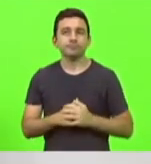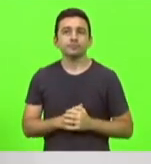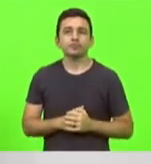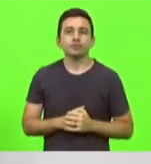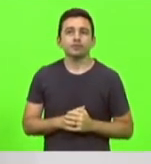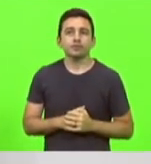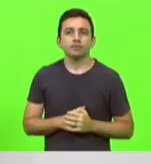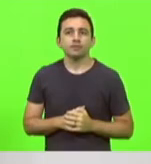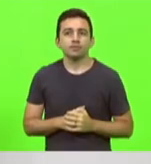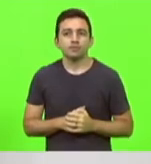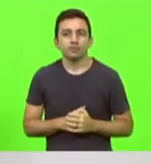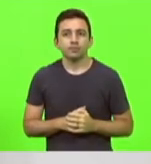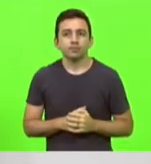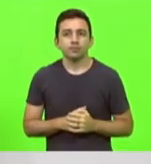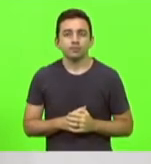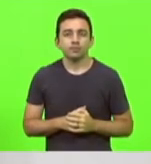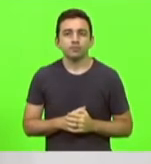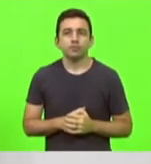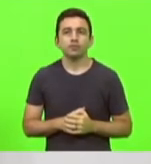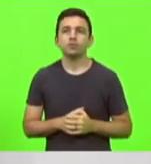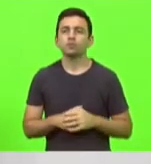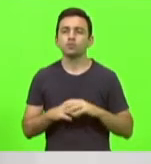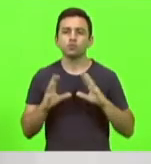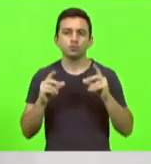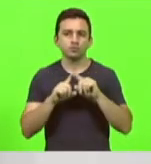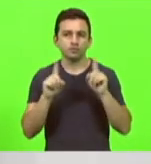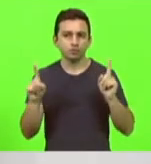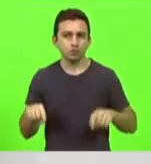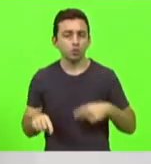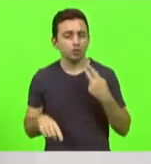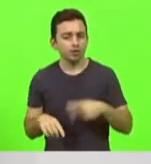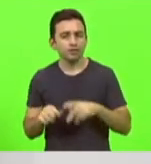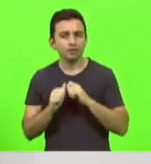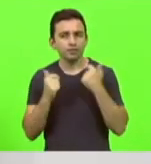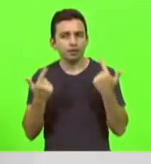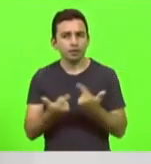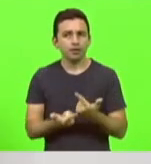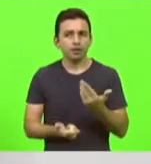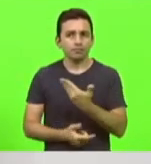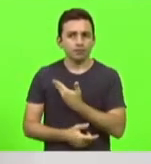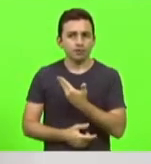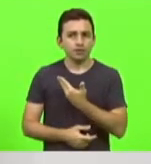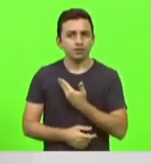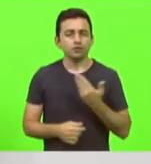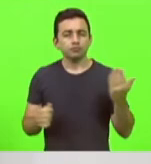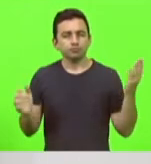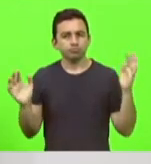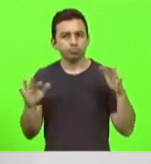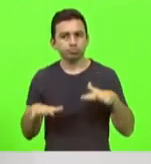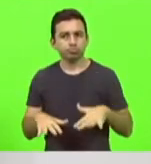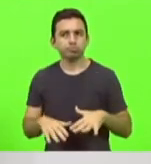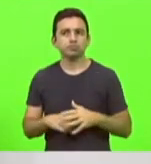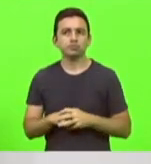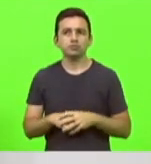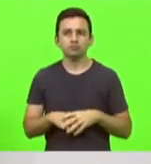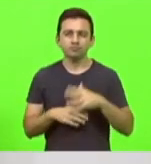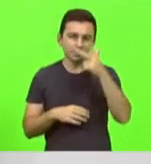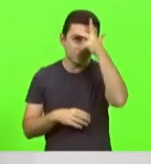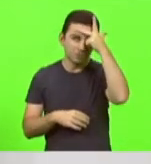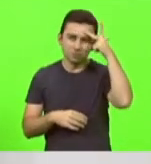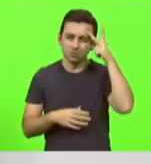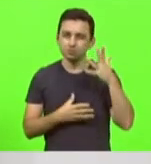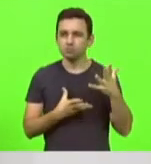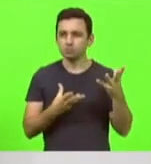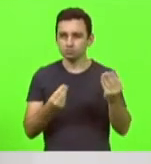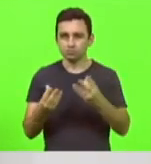todos os servidores da casa, os amigos que estão aqui presentes, tanta gente que